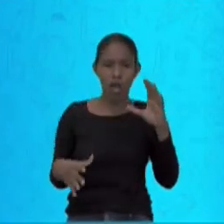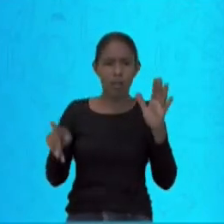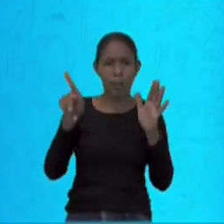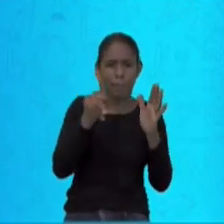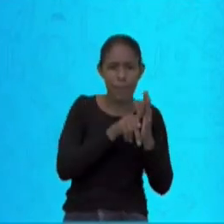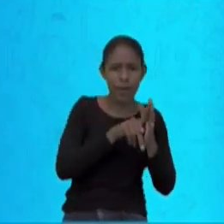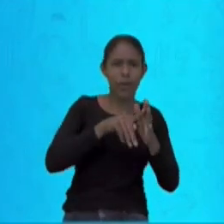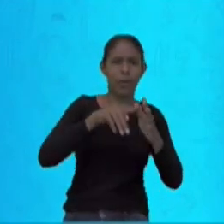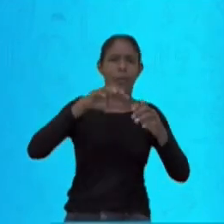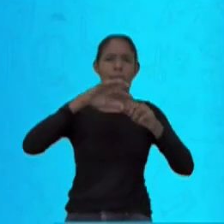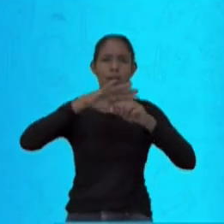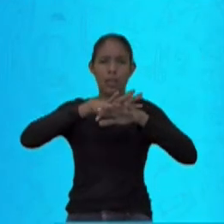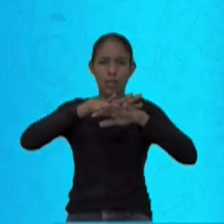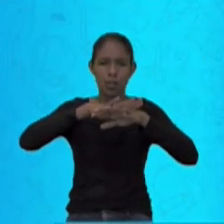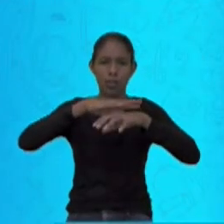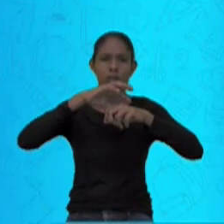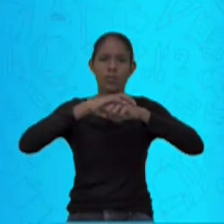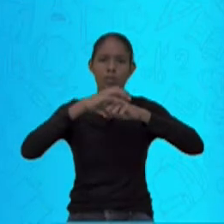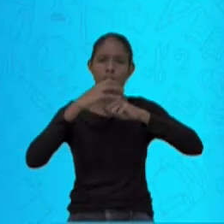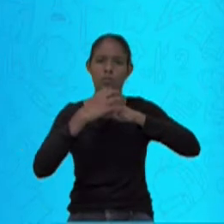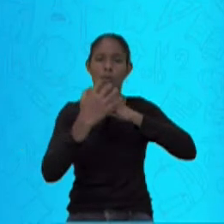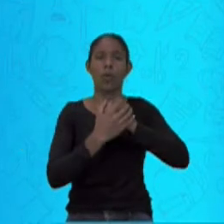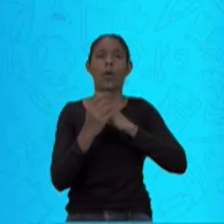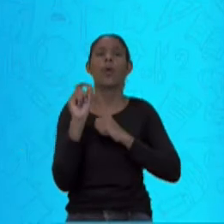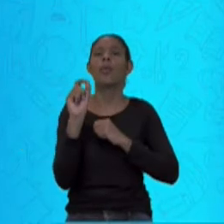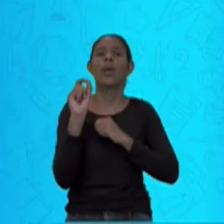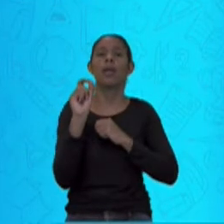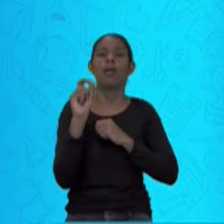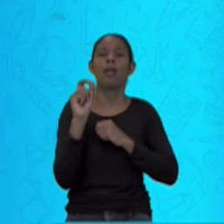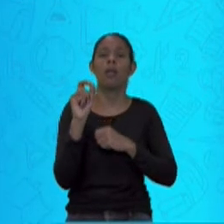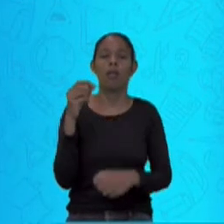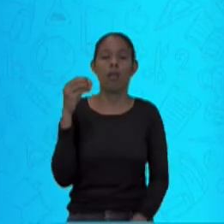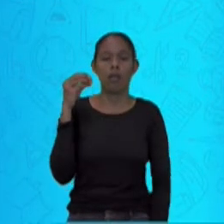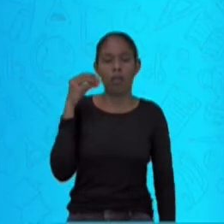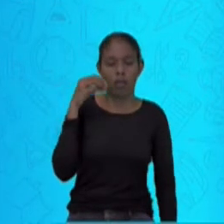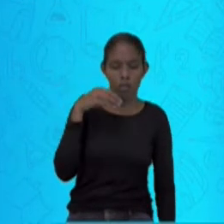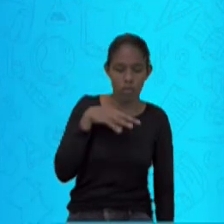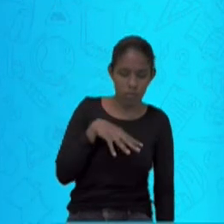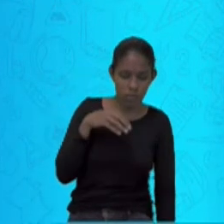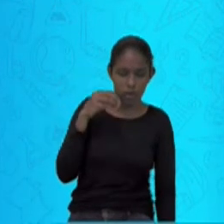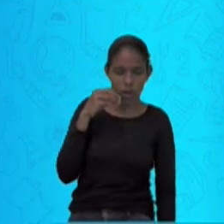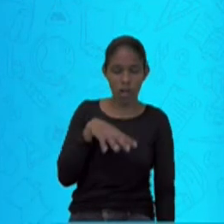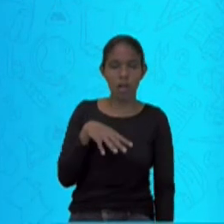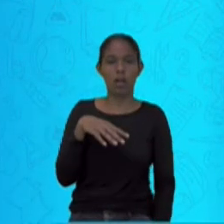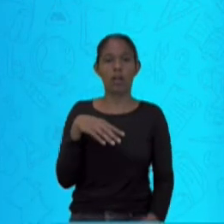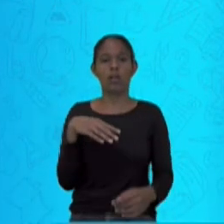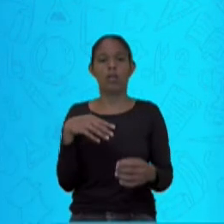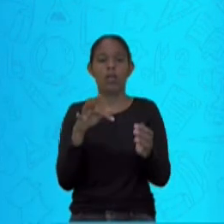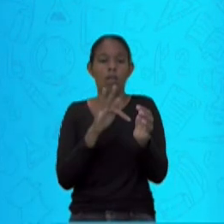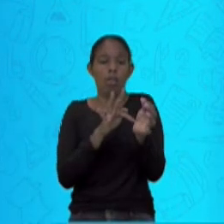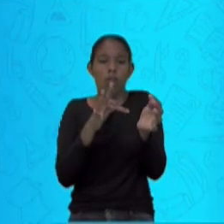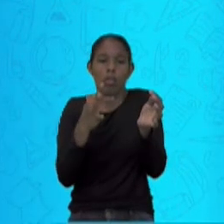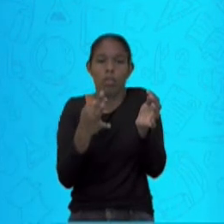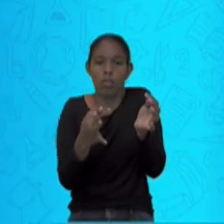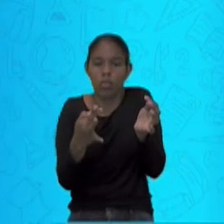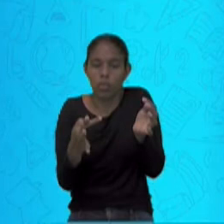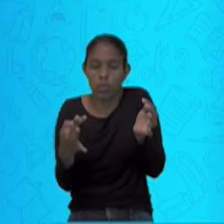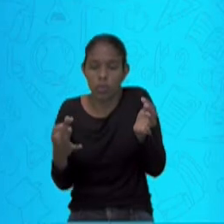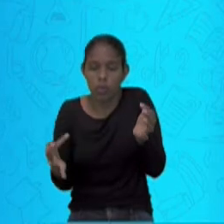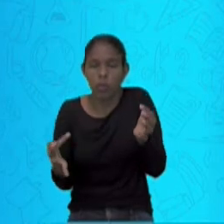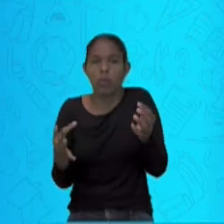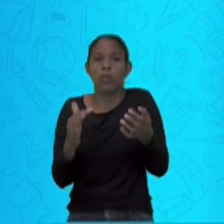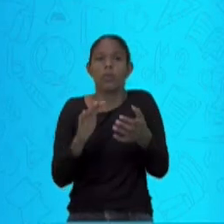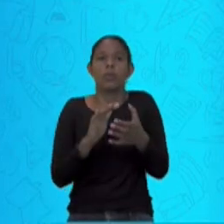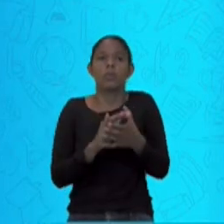na febre, como, por exemplo, fraqueza, não é comum, por exemplo, artralgia, apesar que algumas pessoas têm, mas não é tão